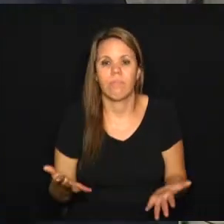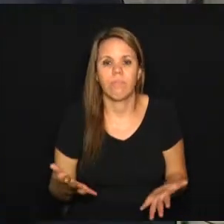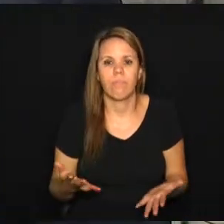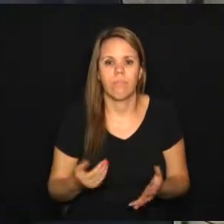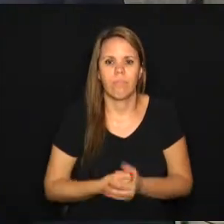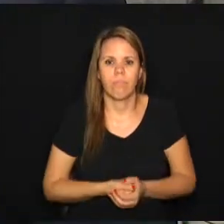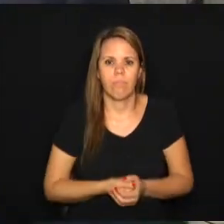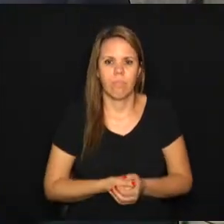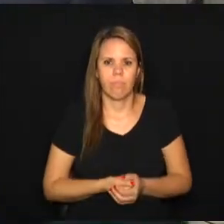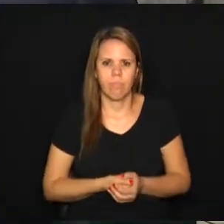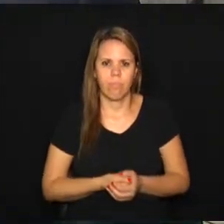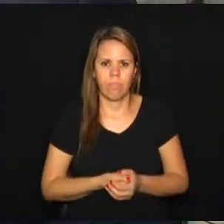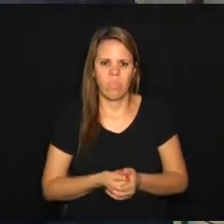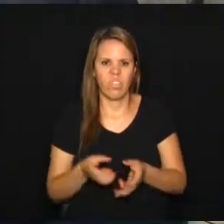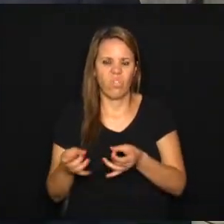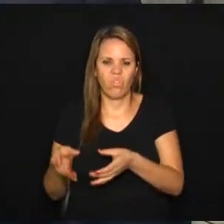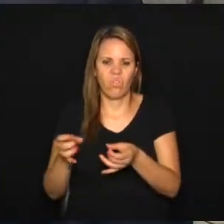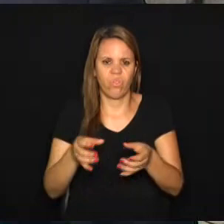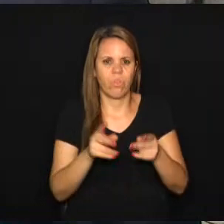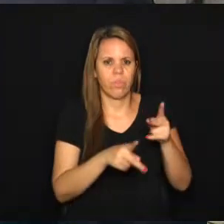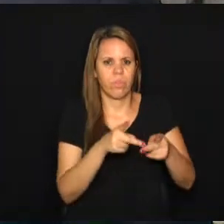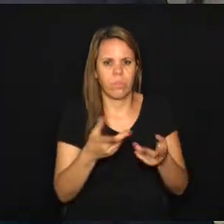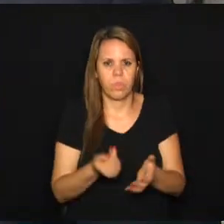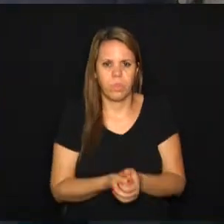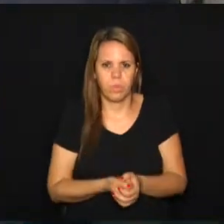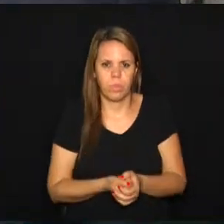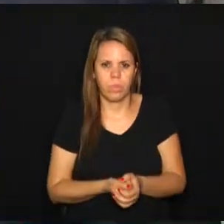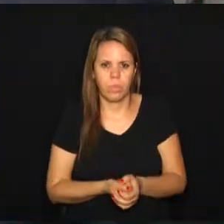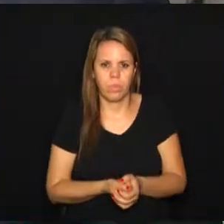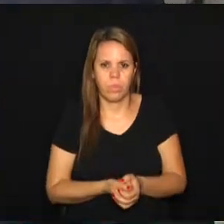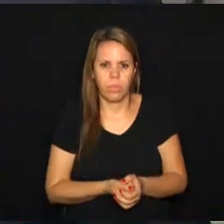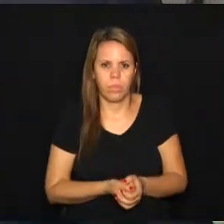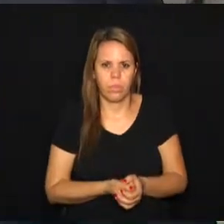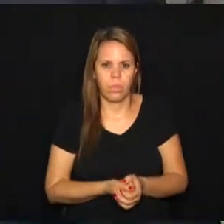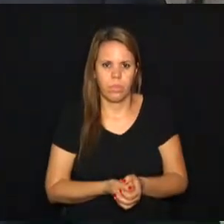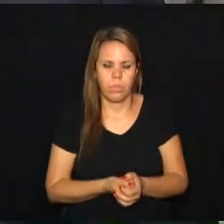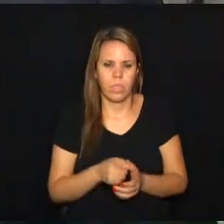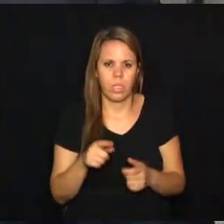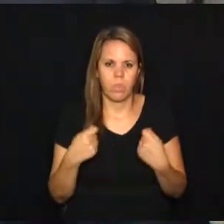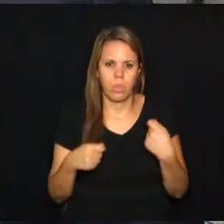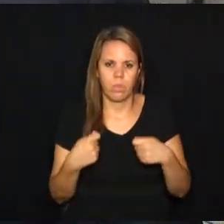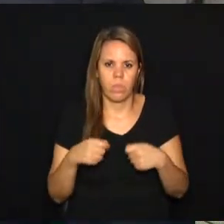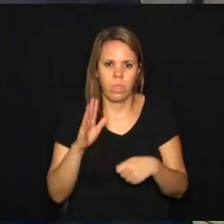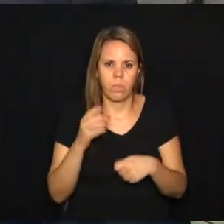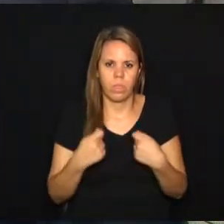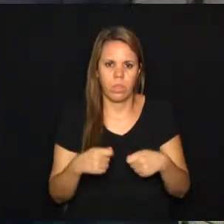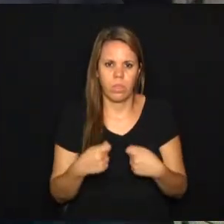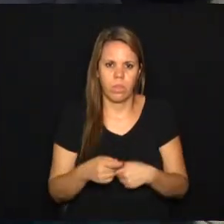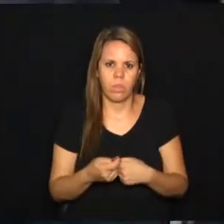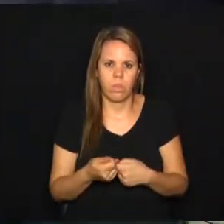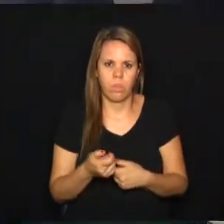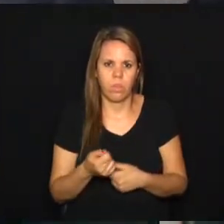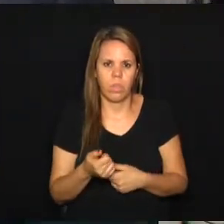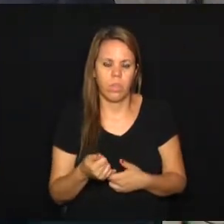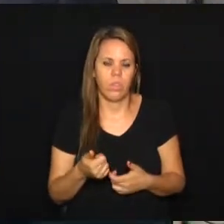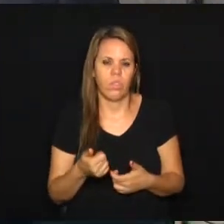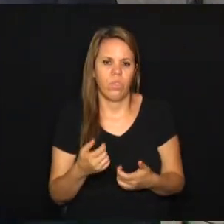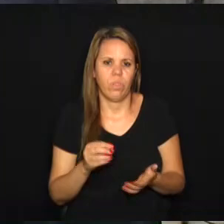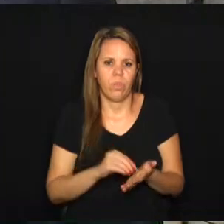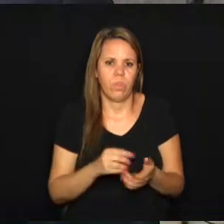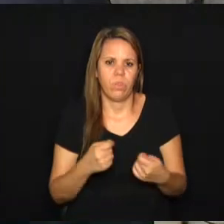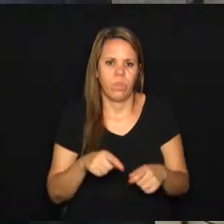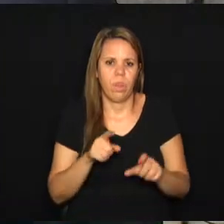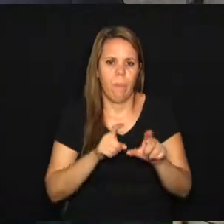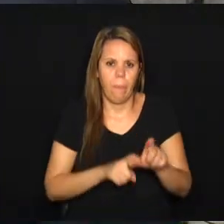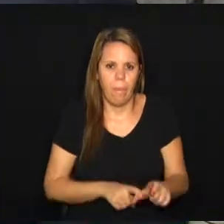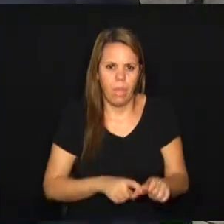sobrando para a população, para aqueles que mais precisam, para os menos favorecidos, que dependem aí